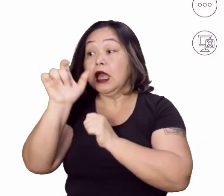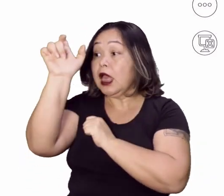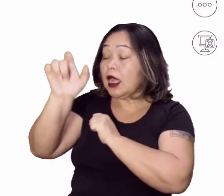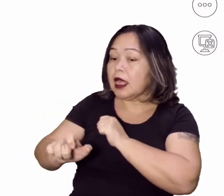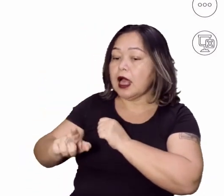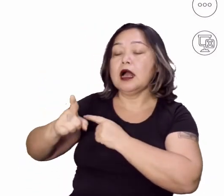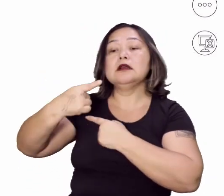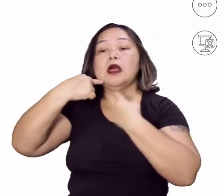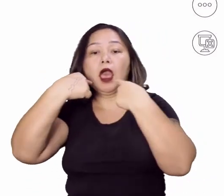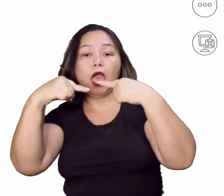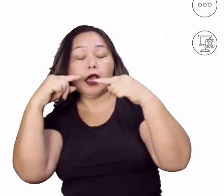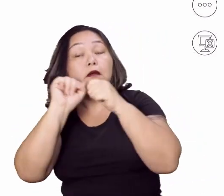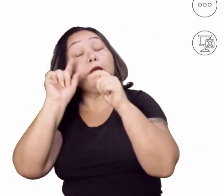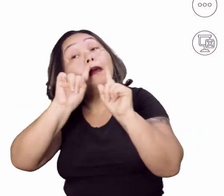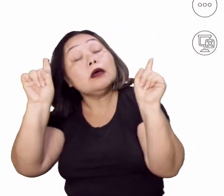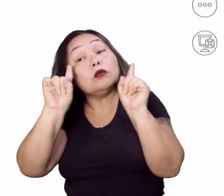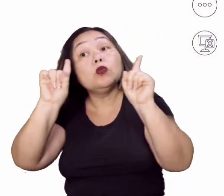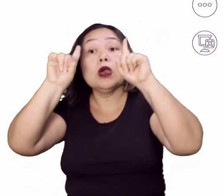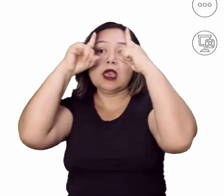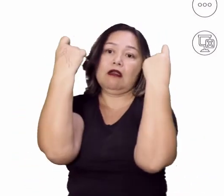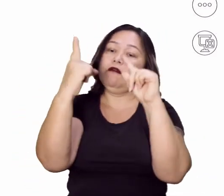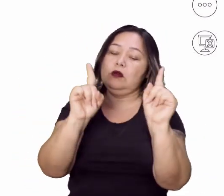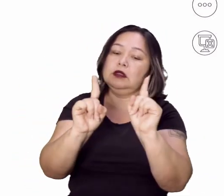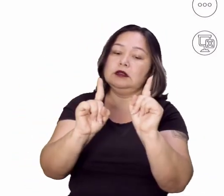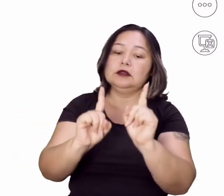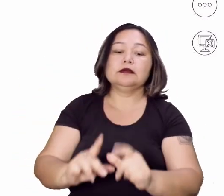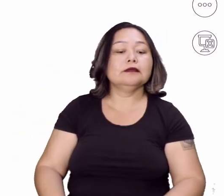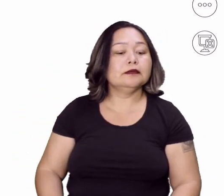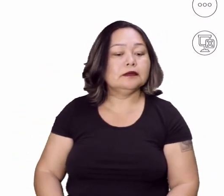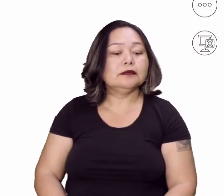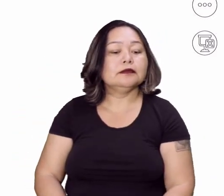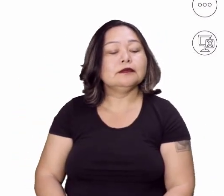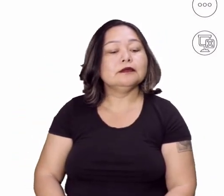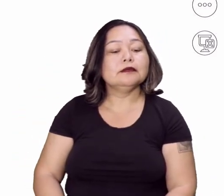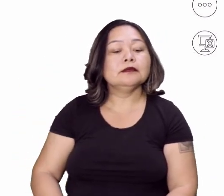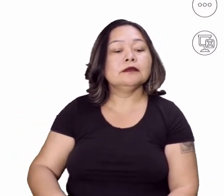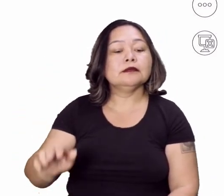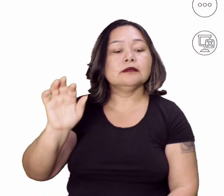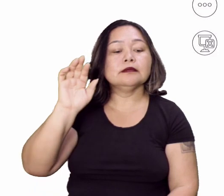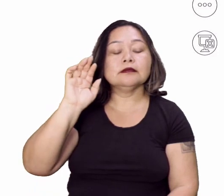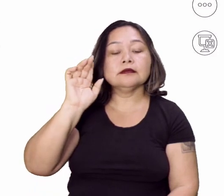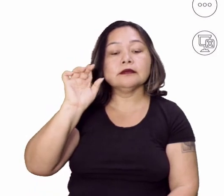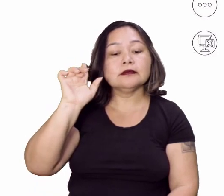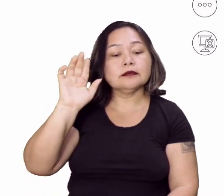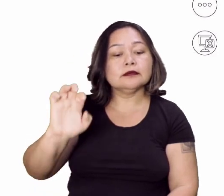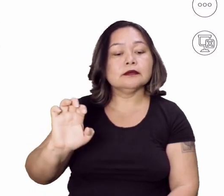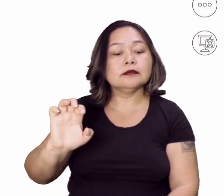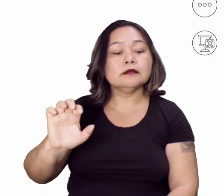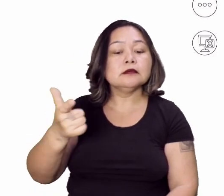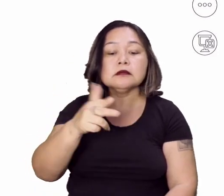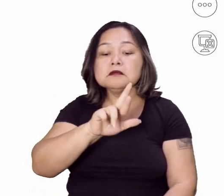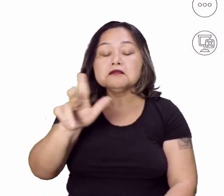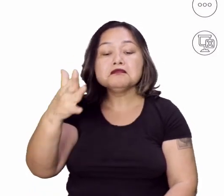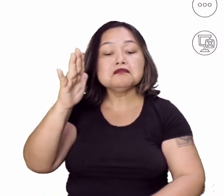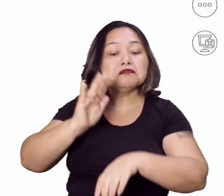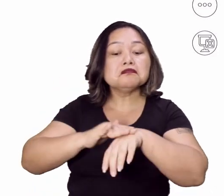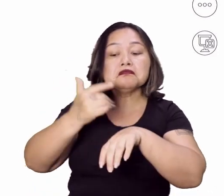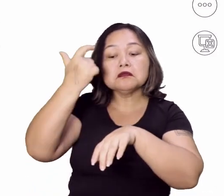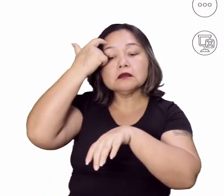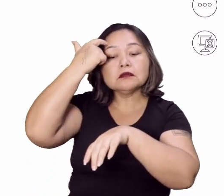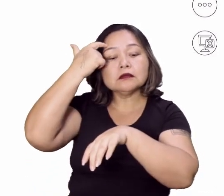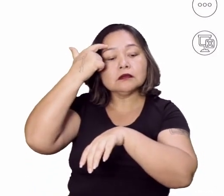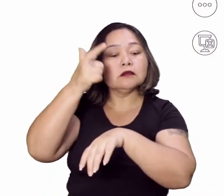reivindicar, mas ele não queria violência. Beleza? A letra E. Não havia diferenças